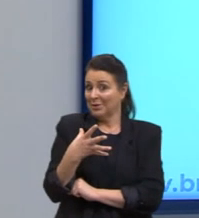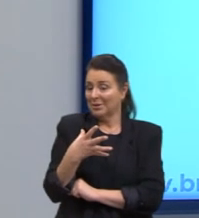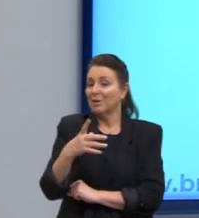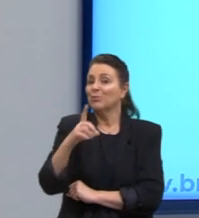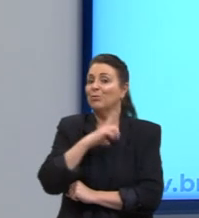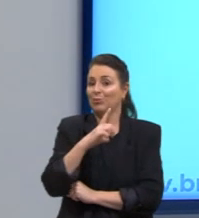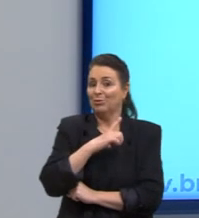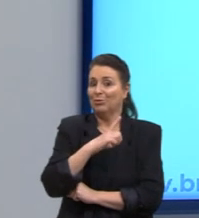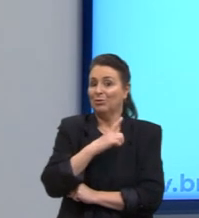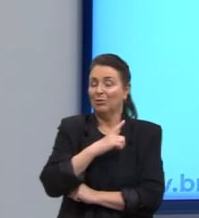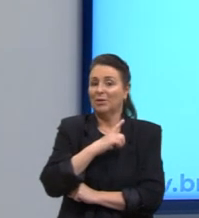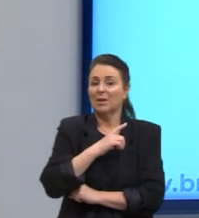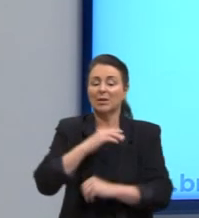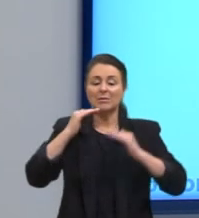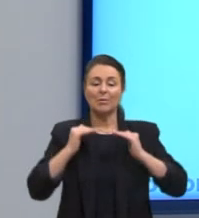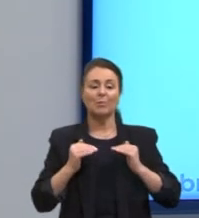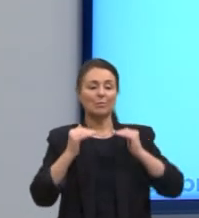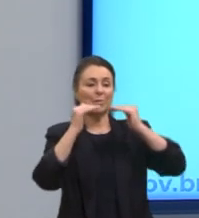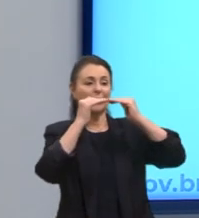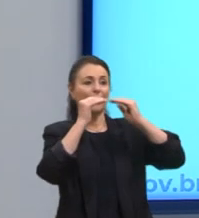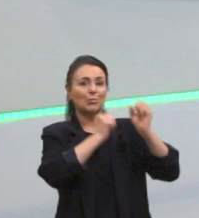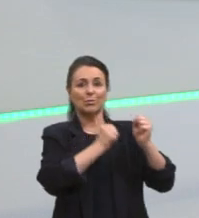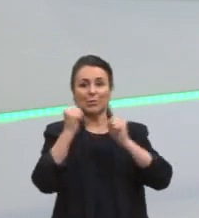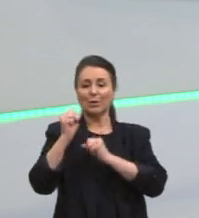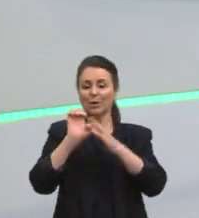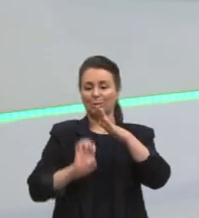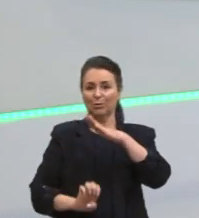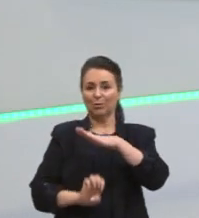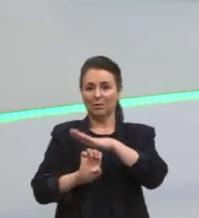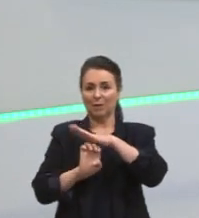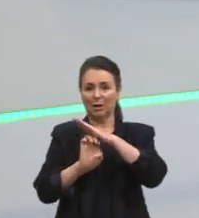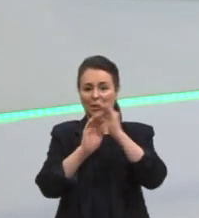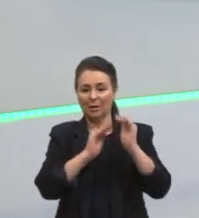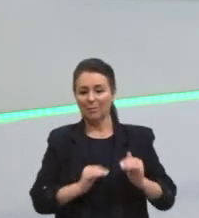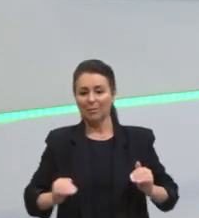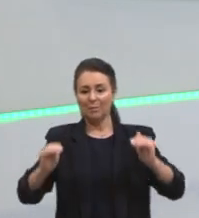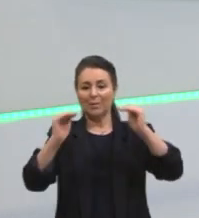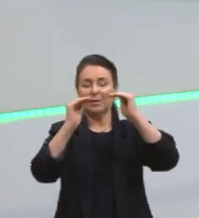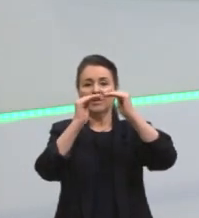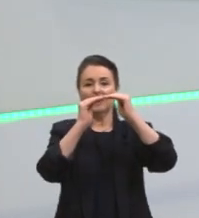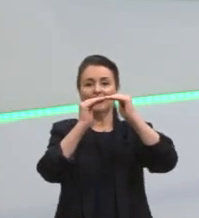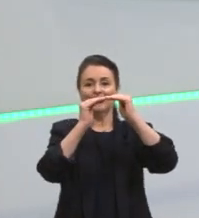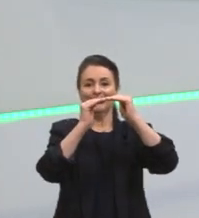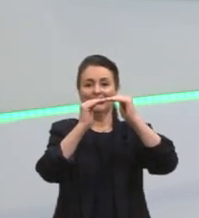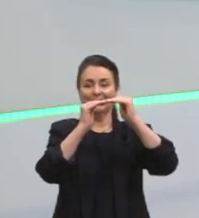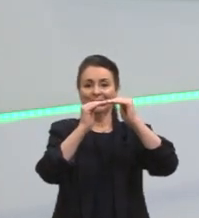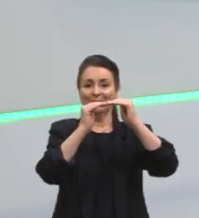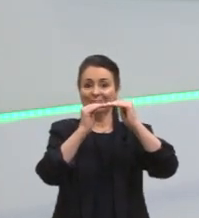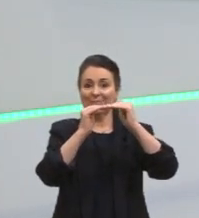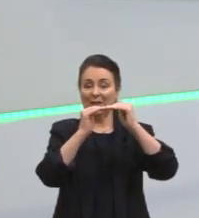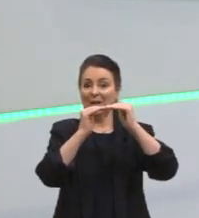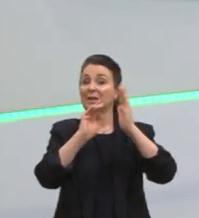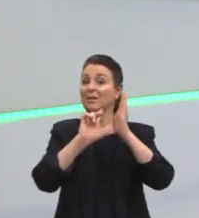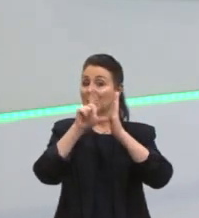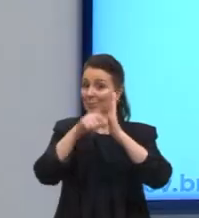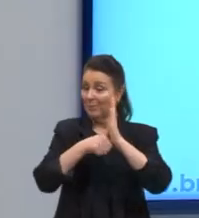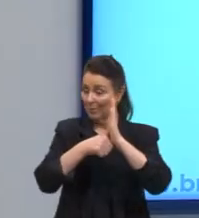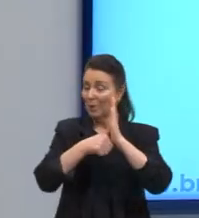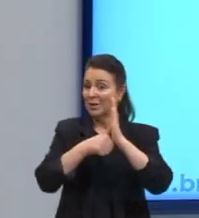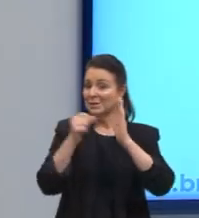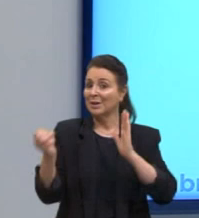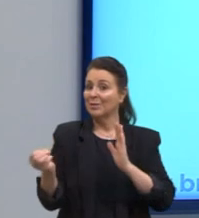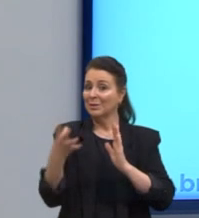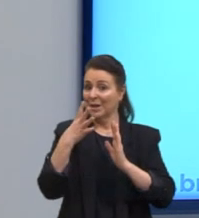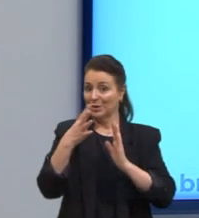temos esse padrão de poder do Estado, essa padronização. E na pós-modernidade, que aí o